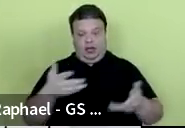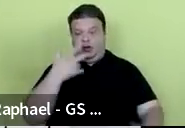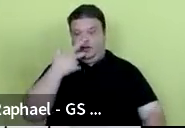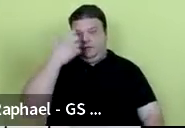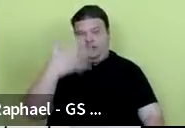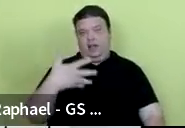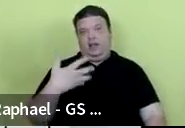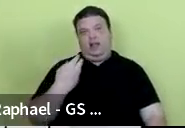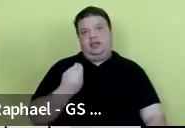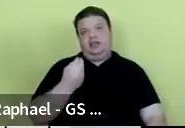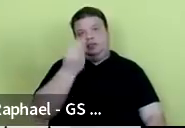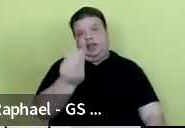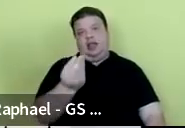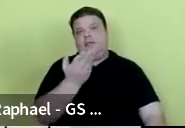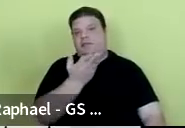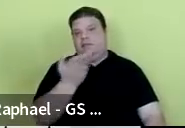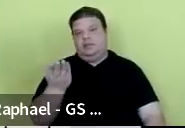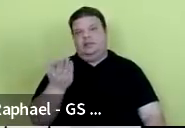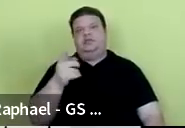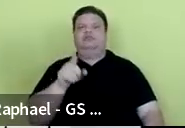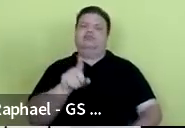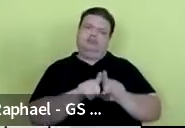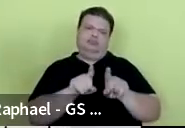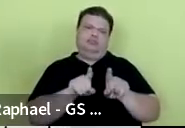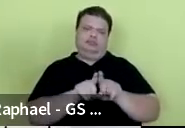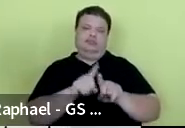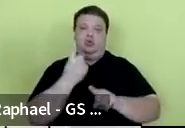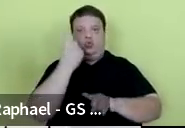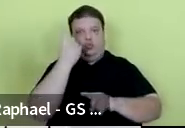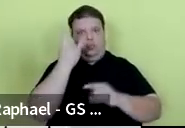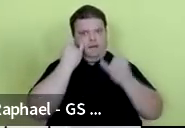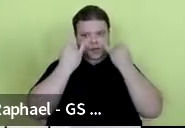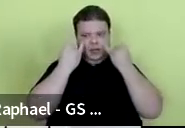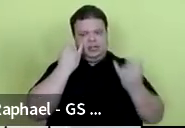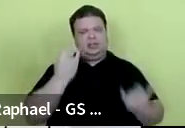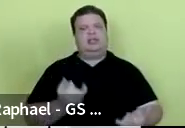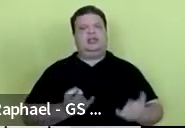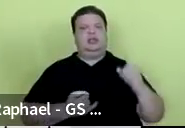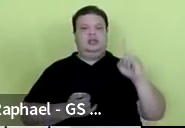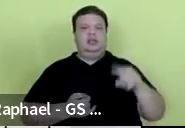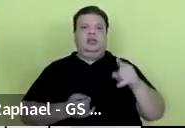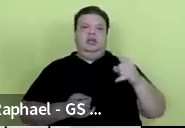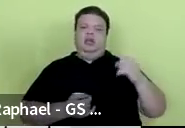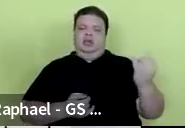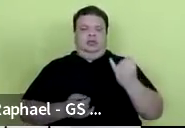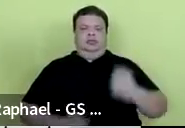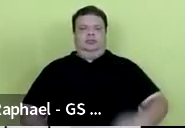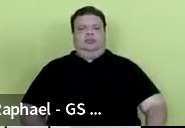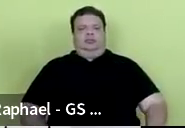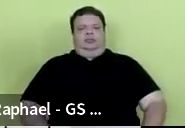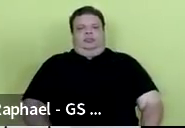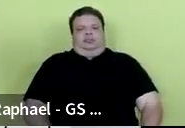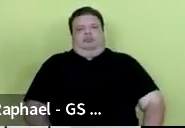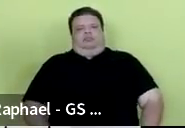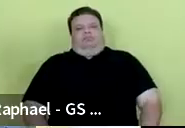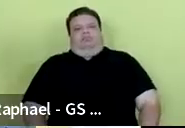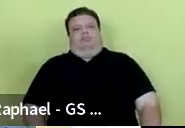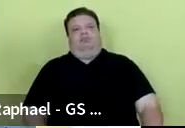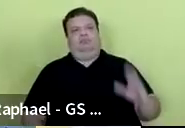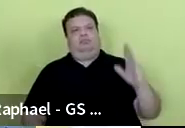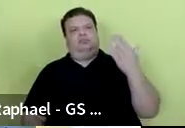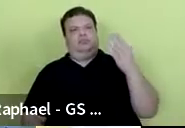passar para vocês também uma informação que é bem importante, pode passar o próximo slide?